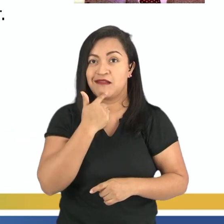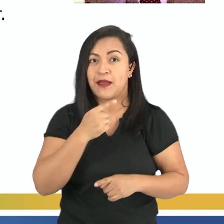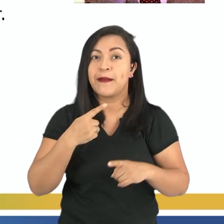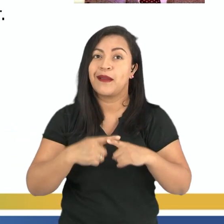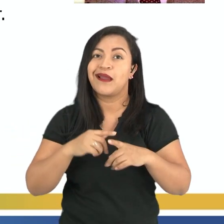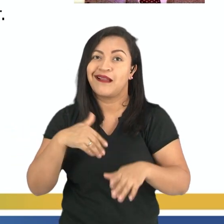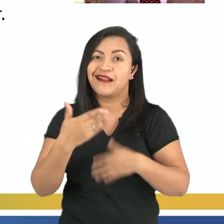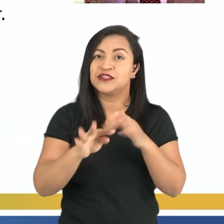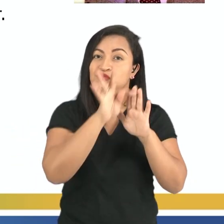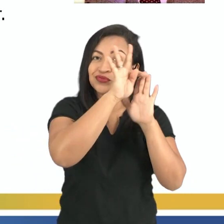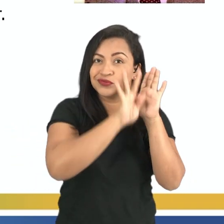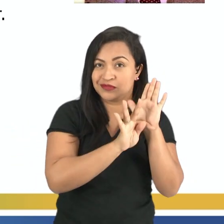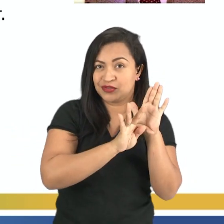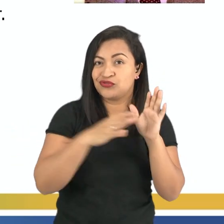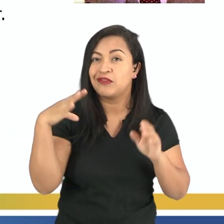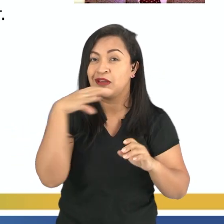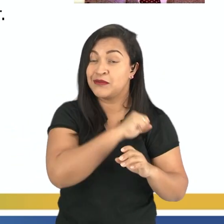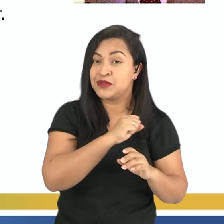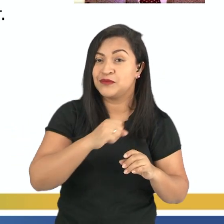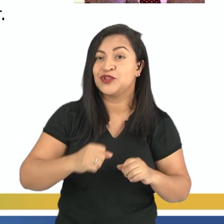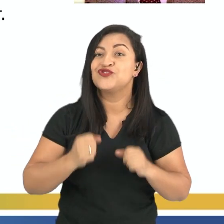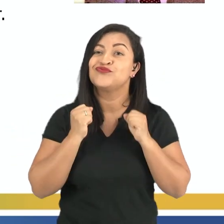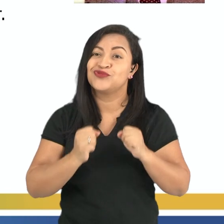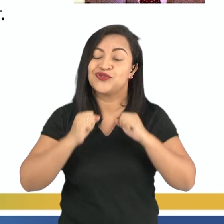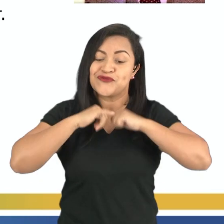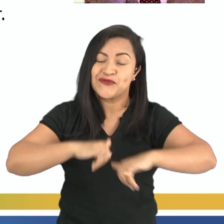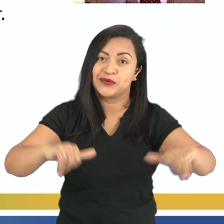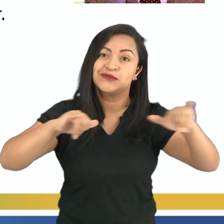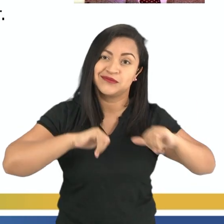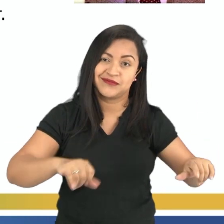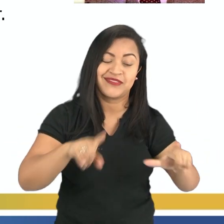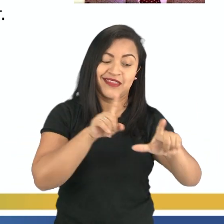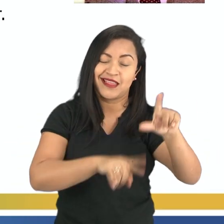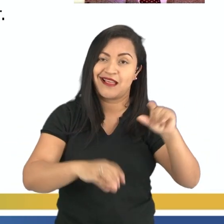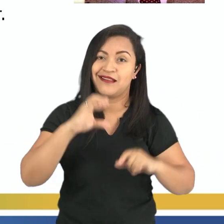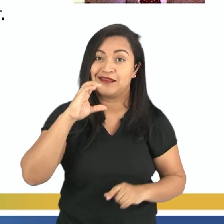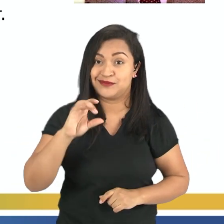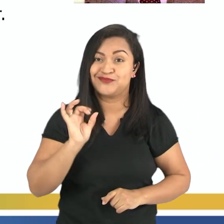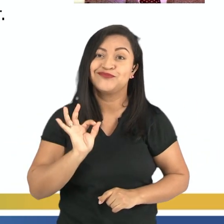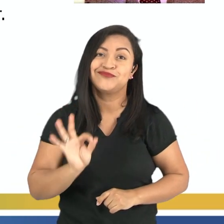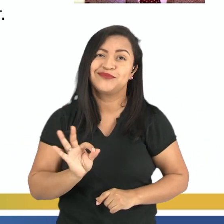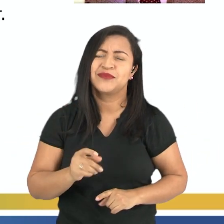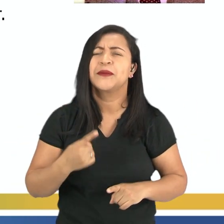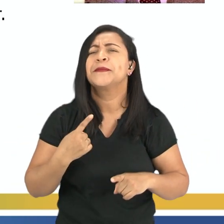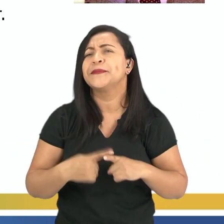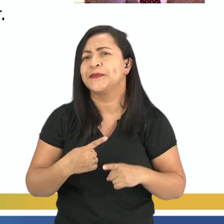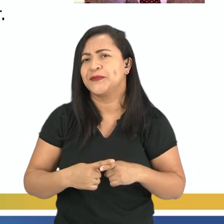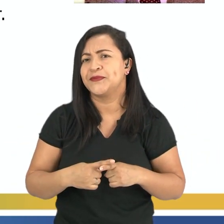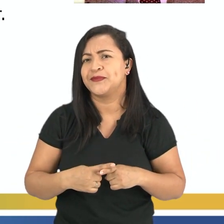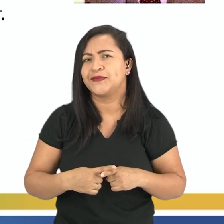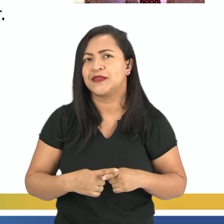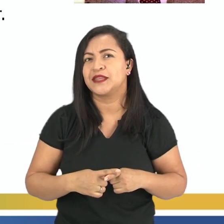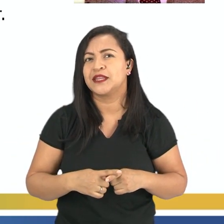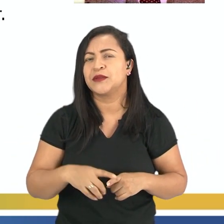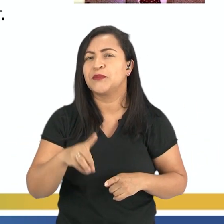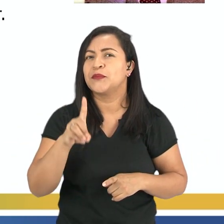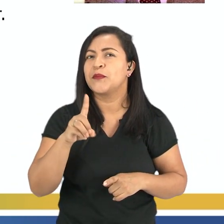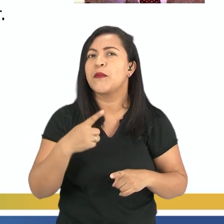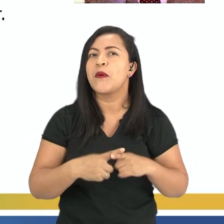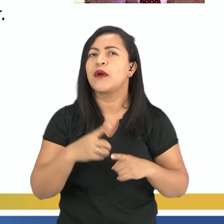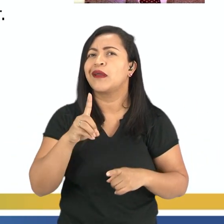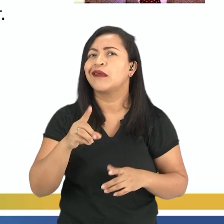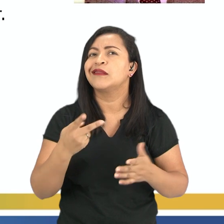rapidamente pode ser viralizado. Essa é a nossa alternativa correta. Vamos verificar por que a D está incorreta.